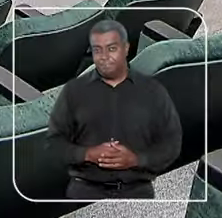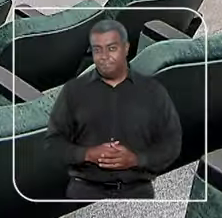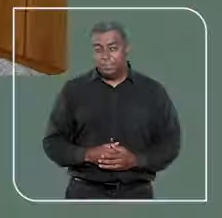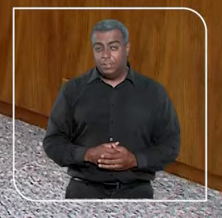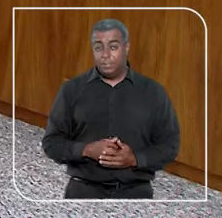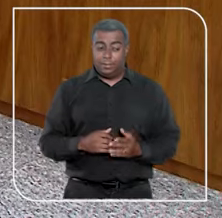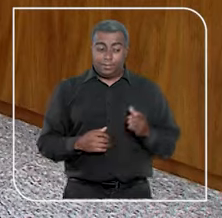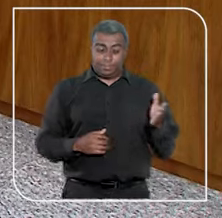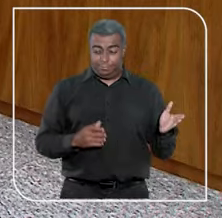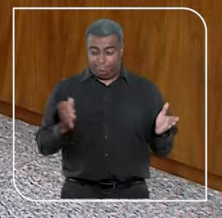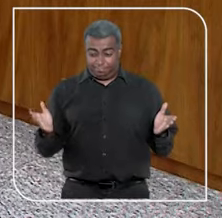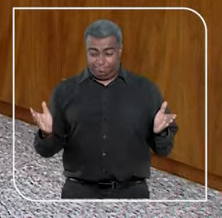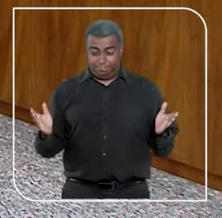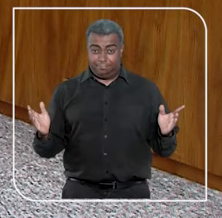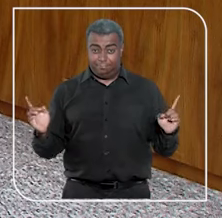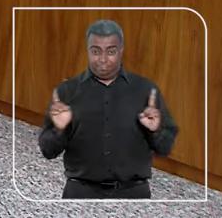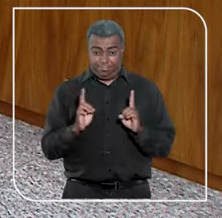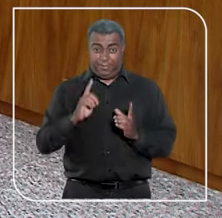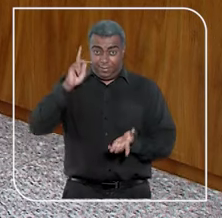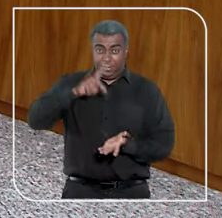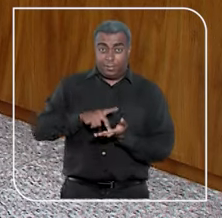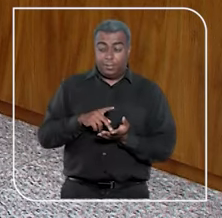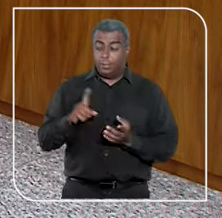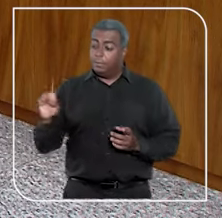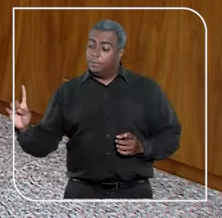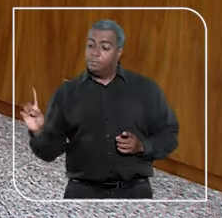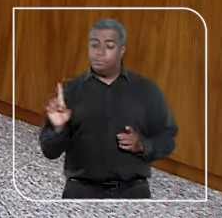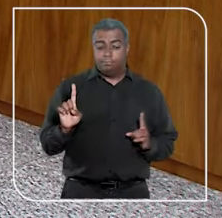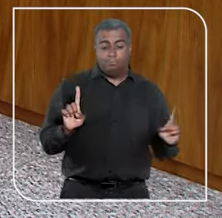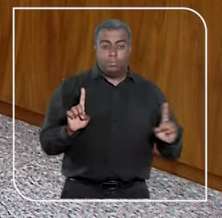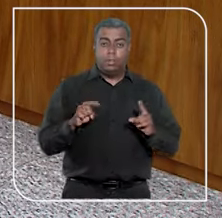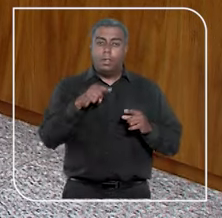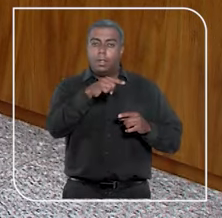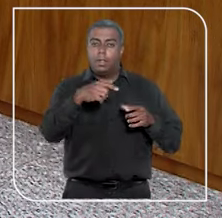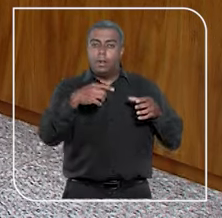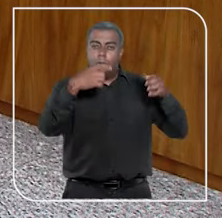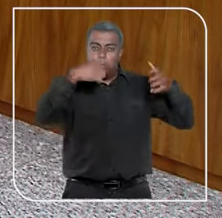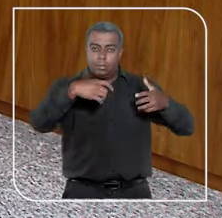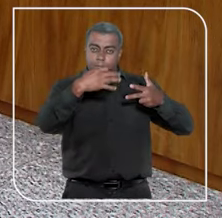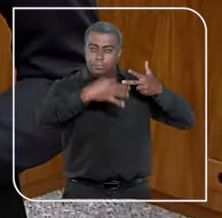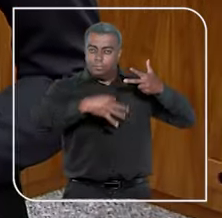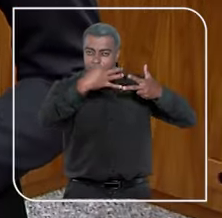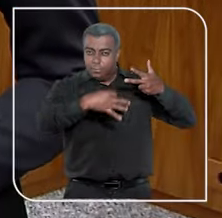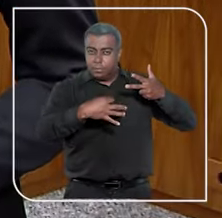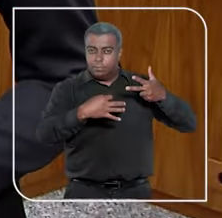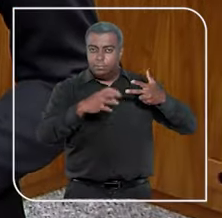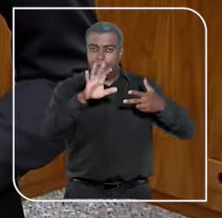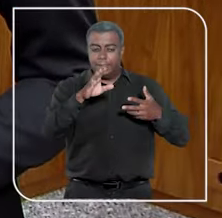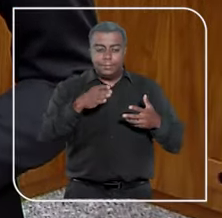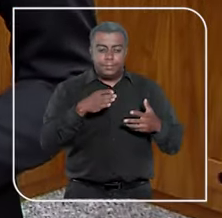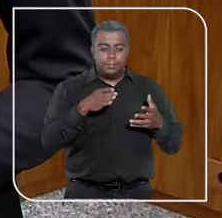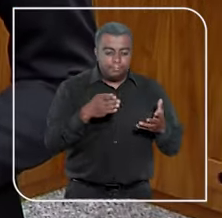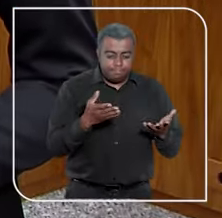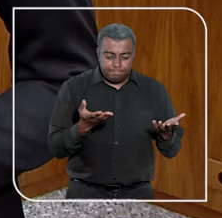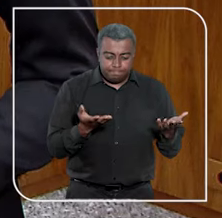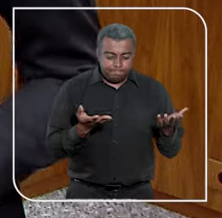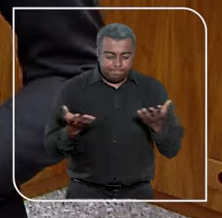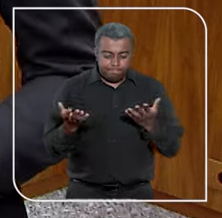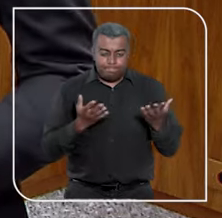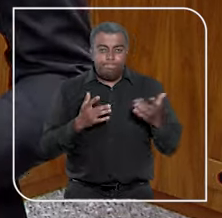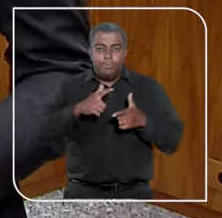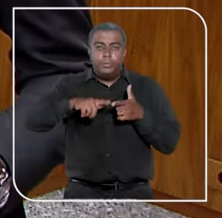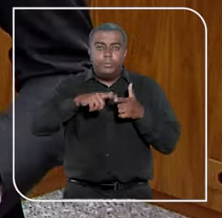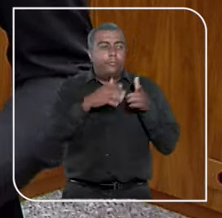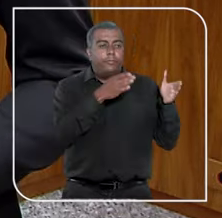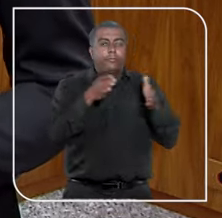fatos. Para garantir que a própria versão prevaleça, as partes procuram um sistema judiciário. Mas você sabe qual órgão procurar